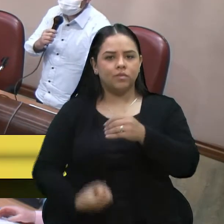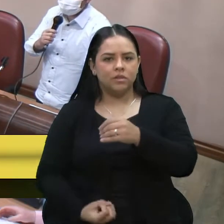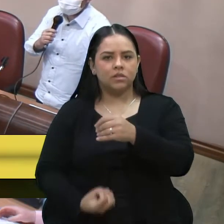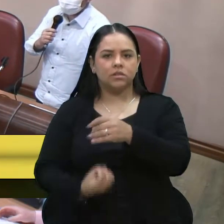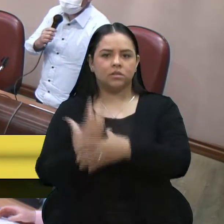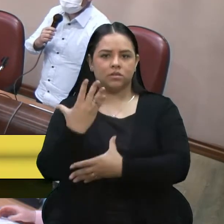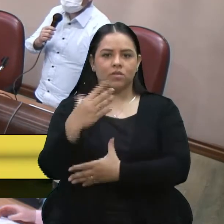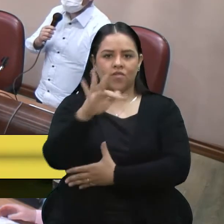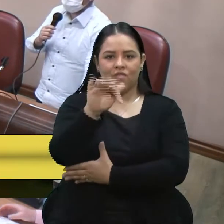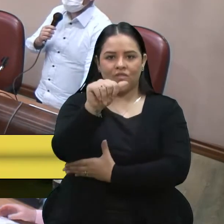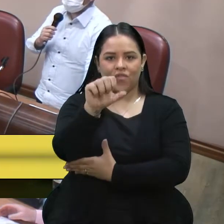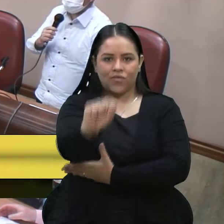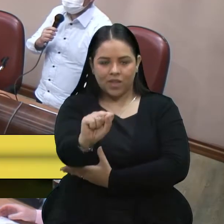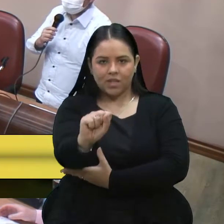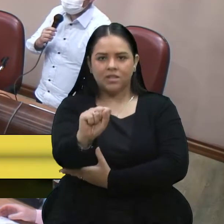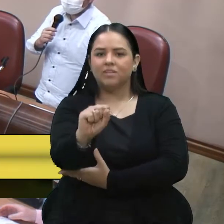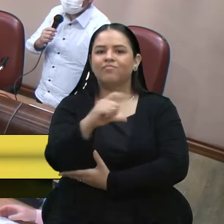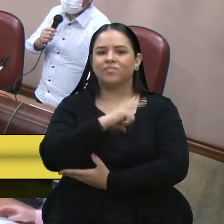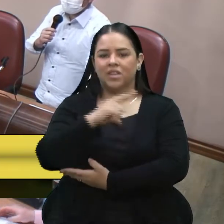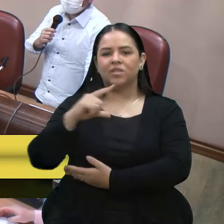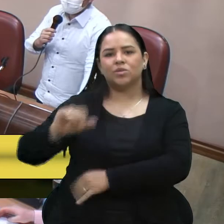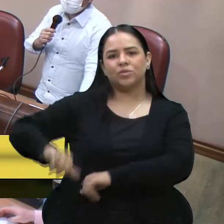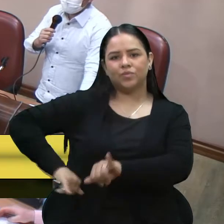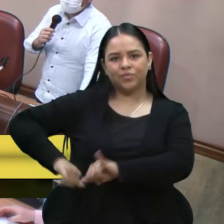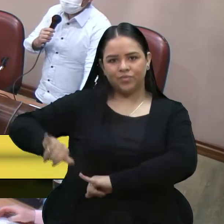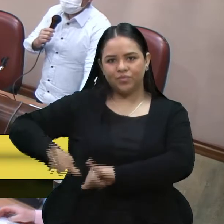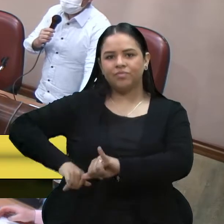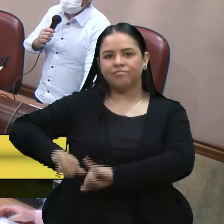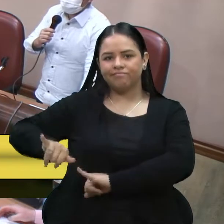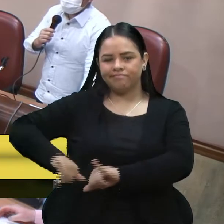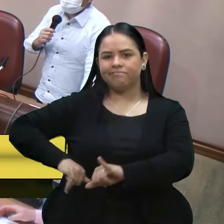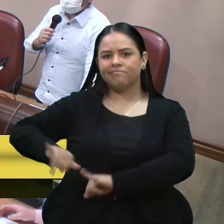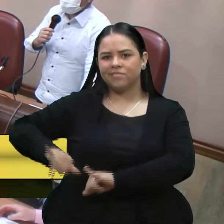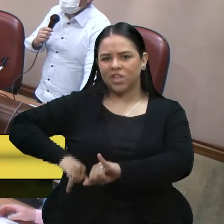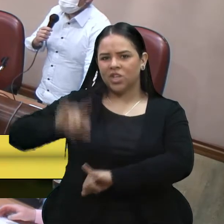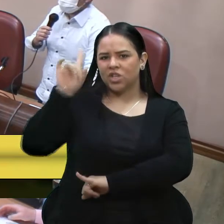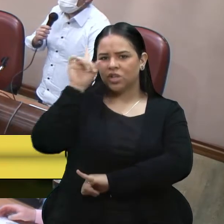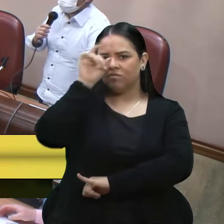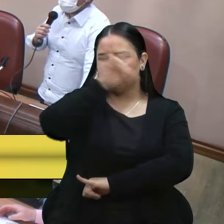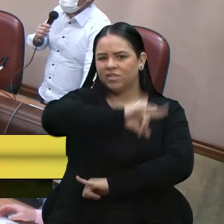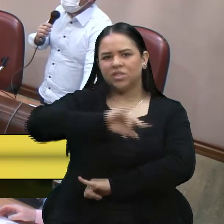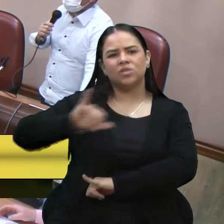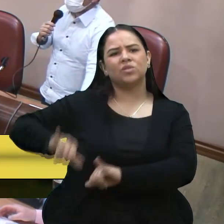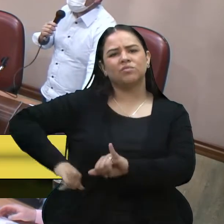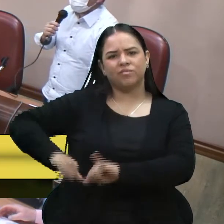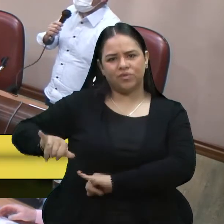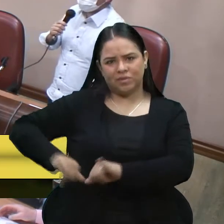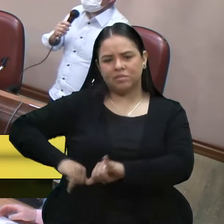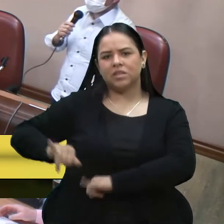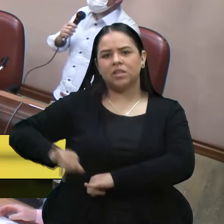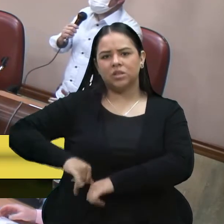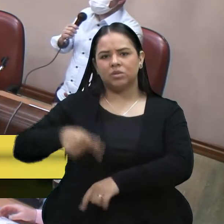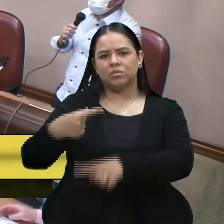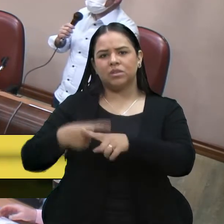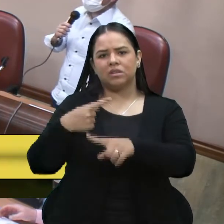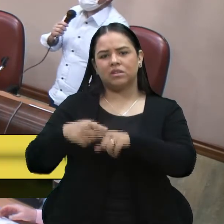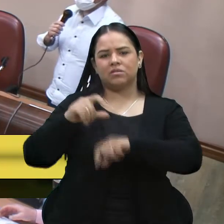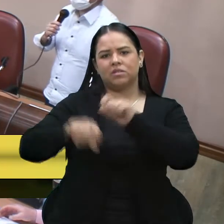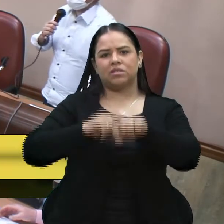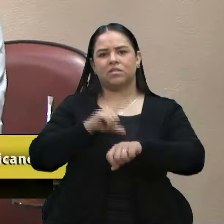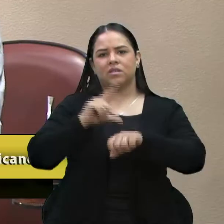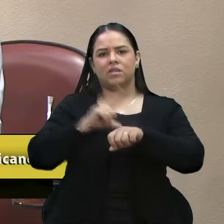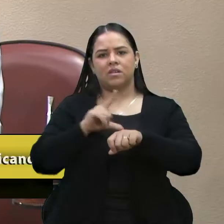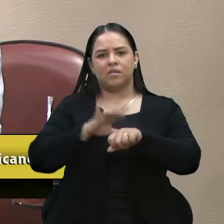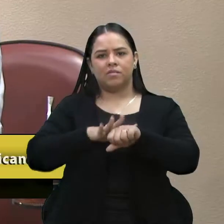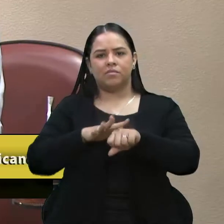Social, essa pasta, tem sofrido de uma forma tremenda a respeito da situação pandêmica.